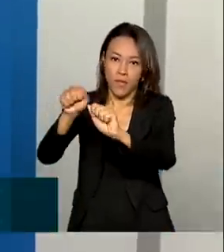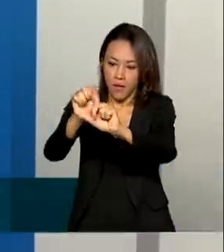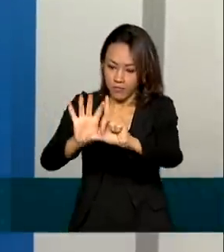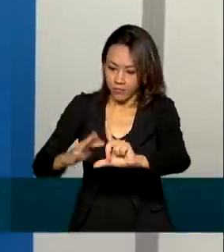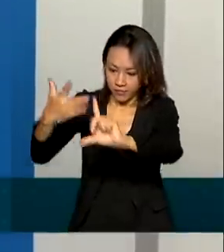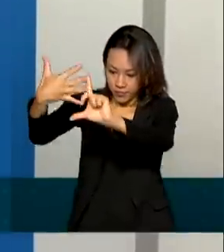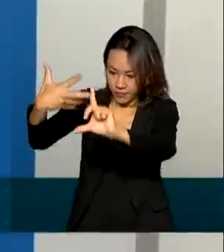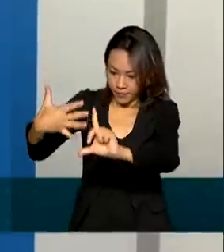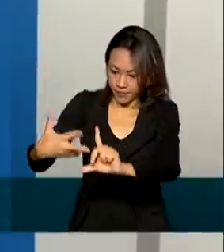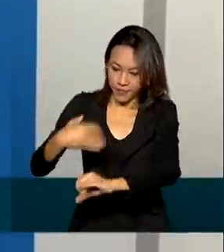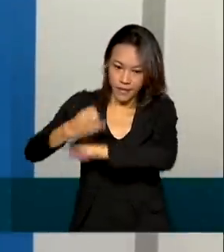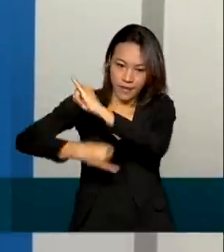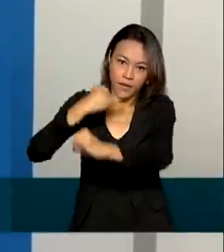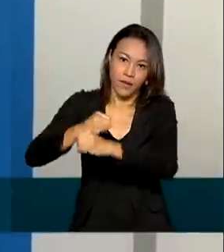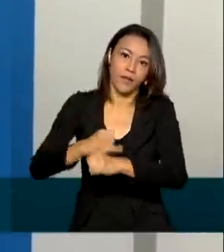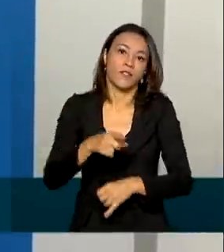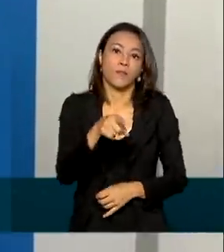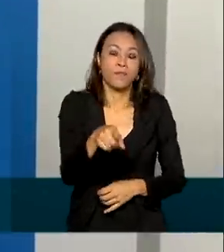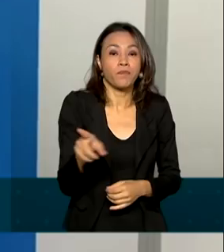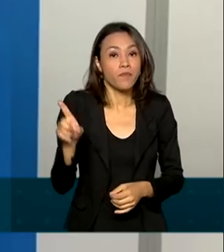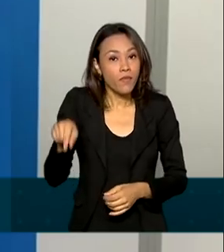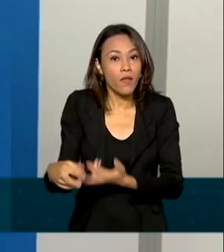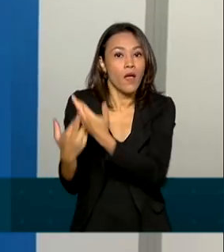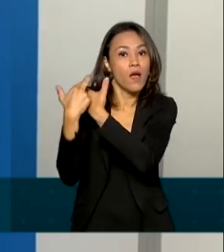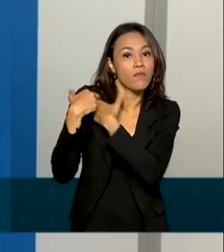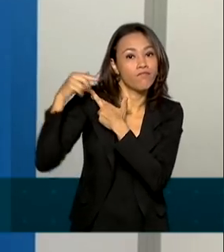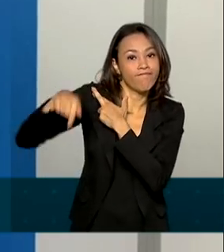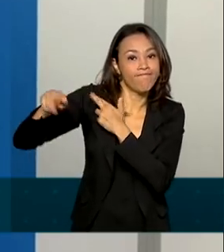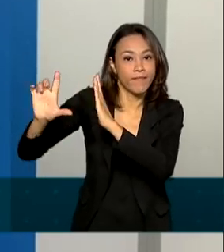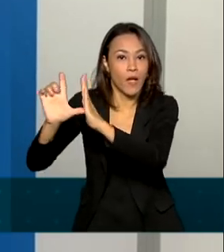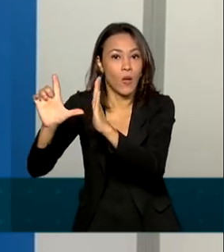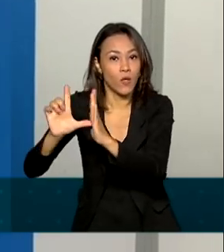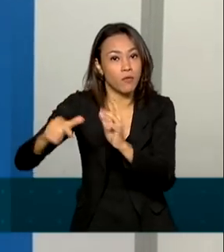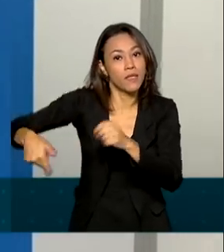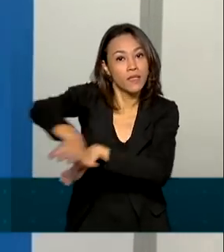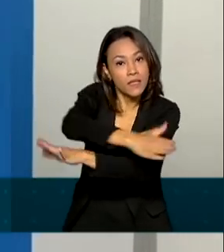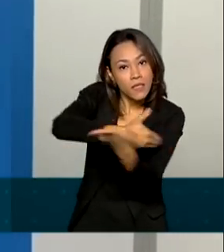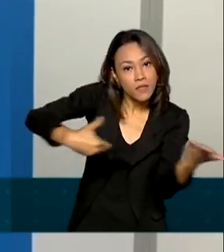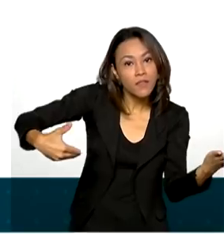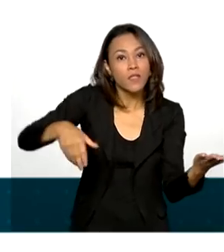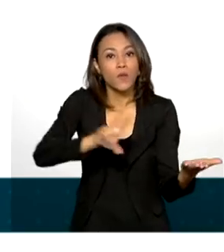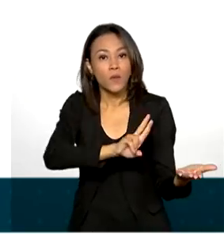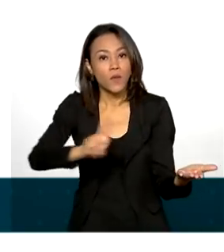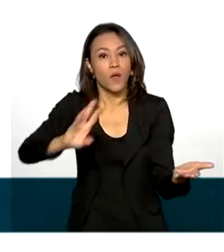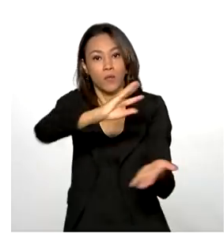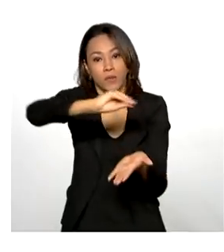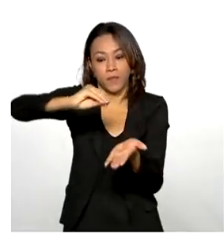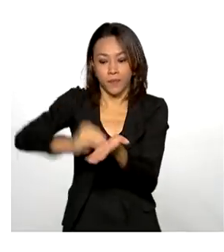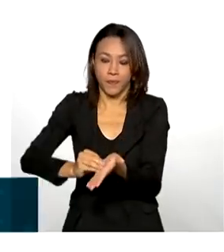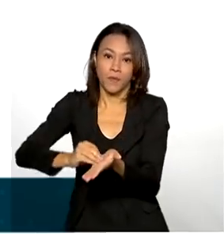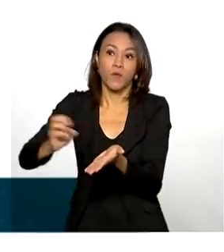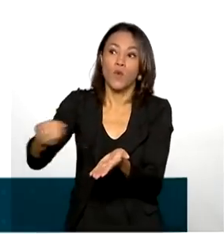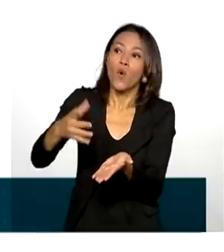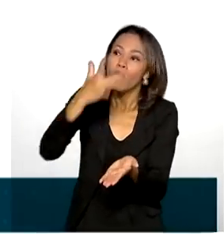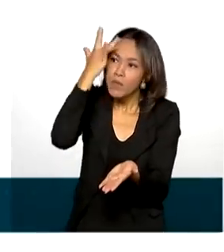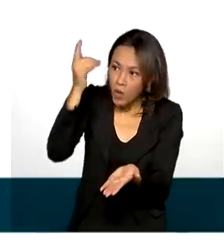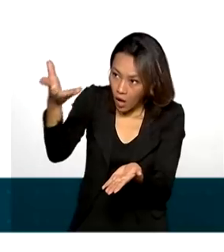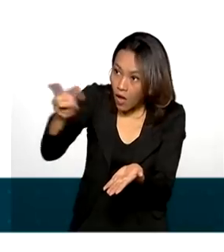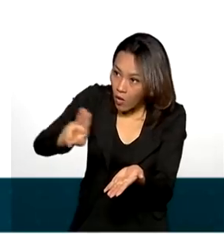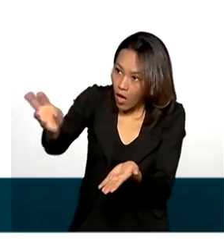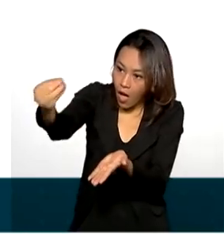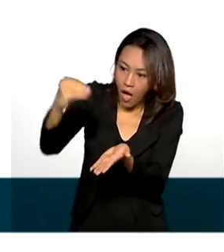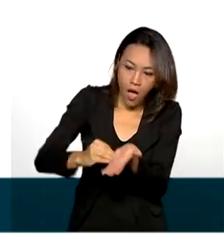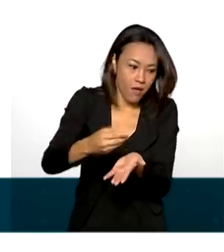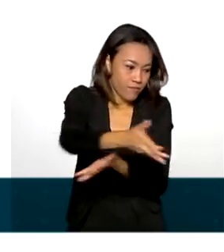concessionária ou da revenda que fez a venda, com a transferência desse veículo para o seu nome. O novo sistema eletrônico pretende